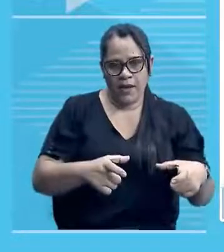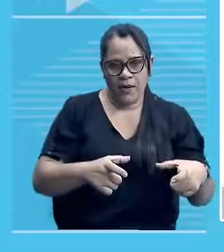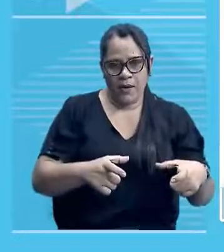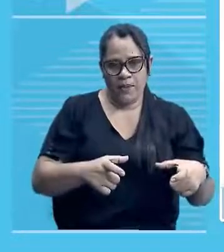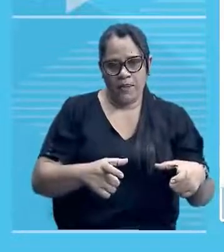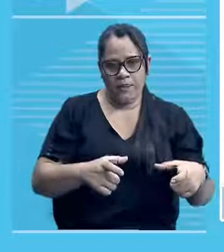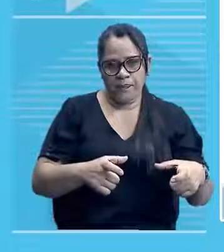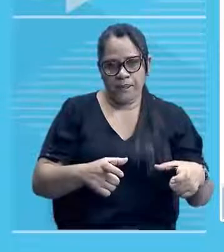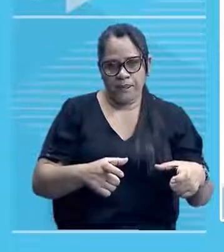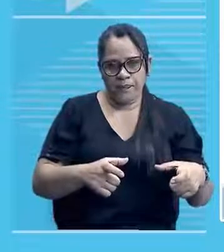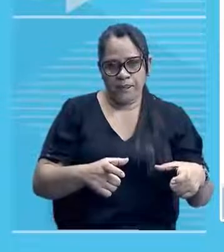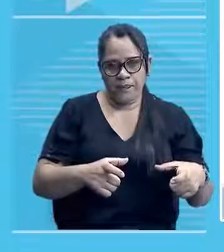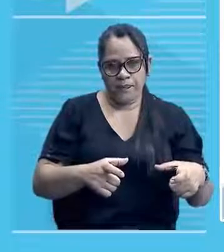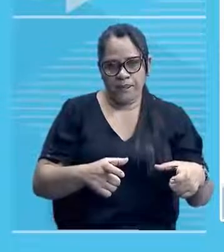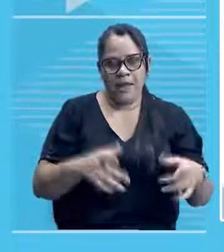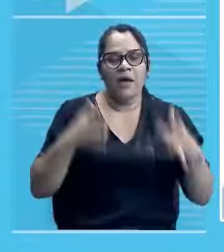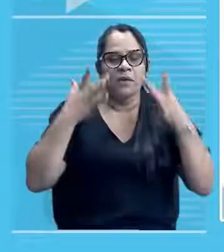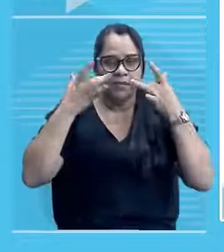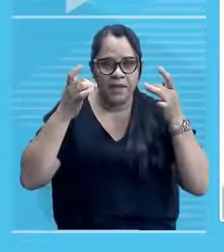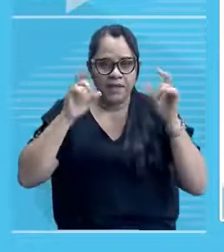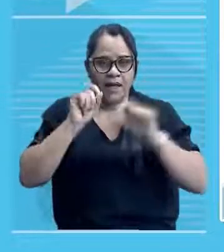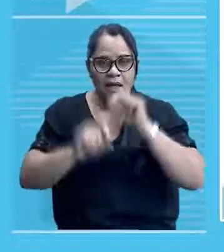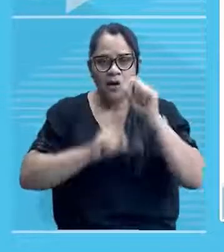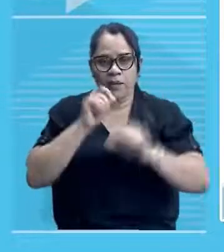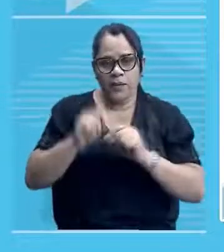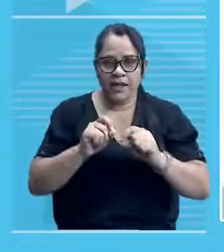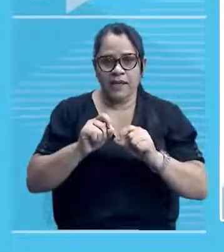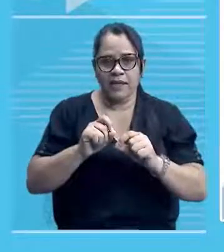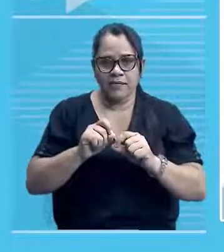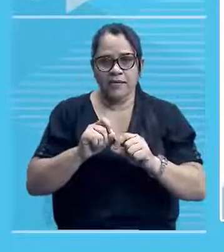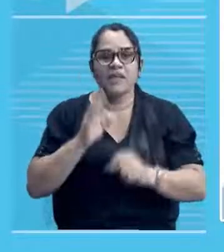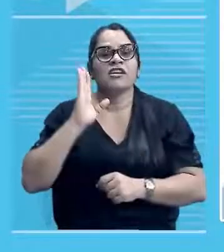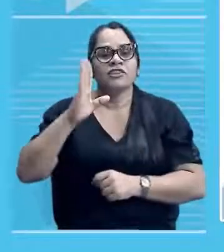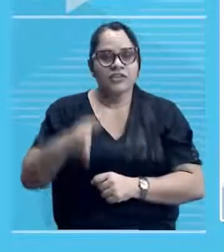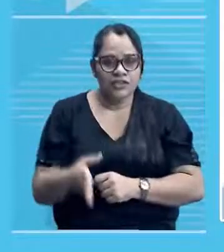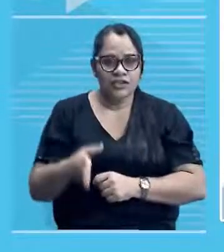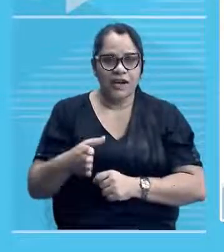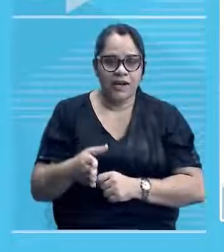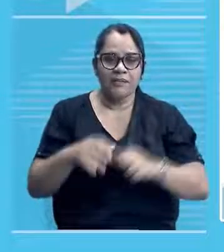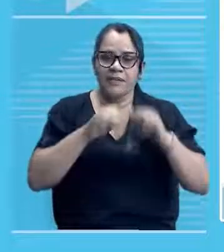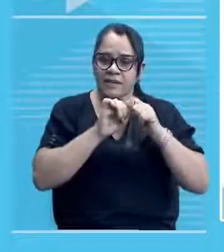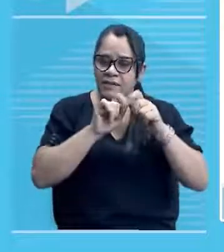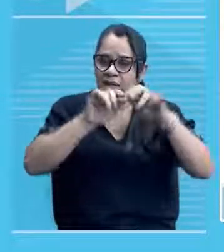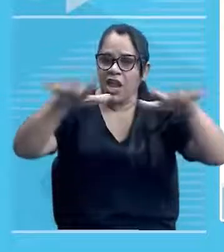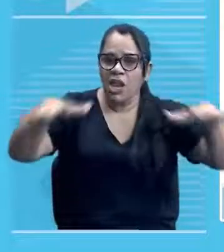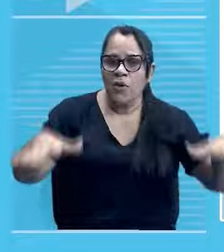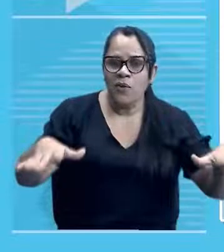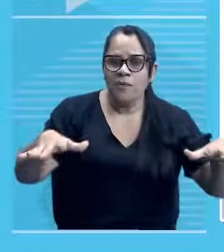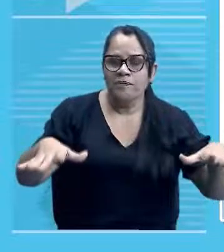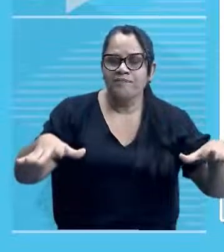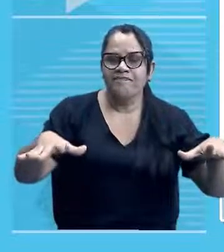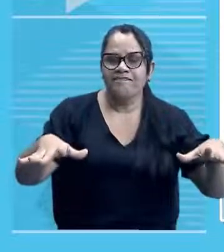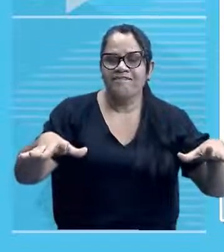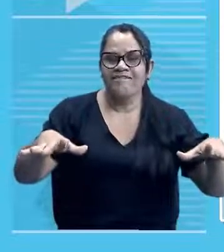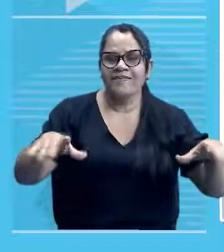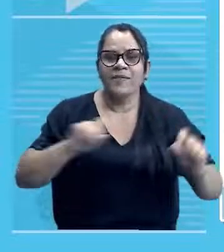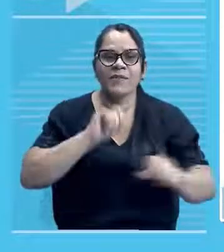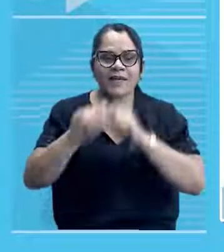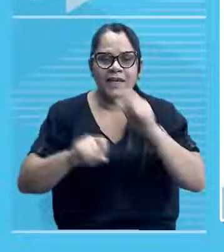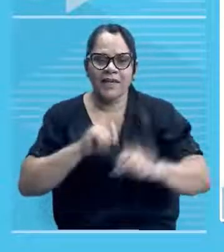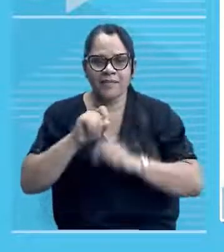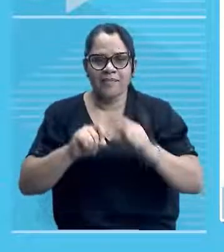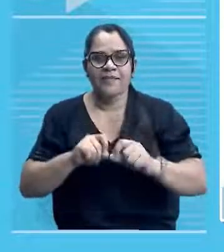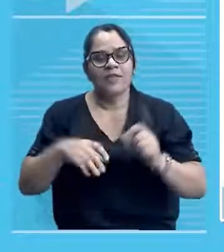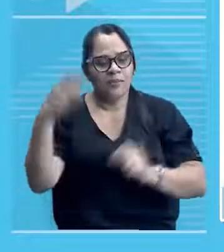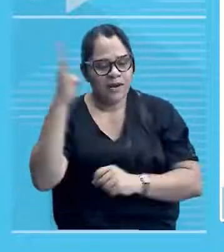espetáculo, né? Que já andou pelo Brasil, pode-se dizer, pelo Brasil todo, né? É a peça Raimunda Pinto Sencior.